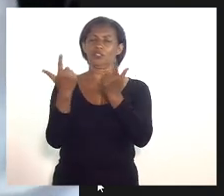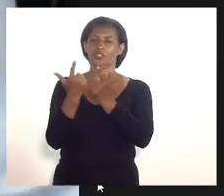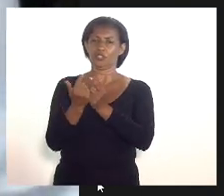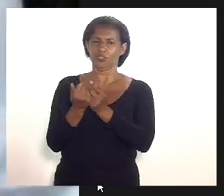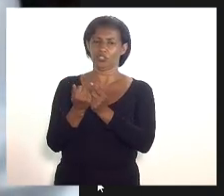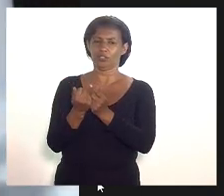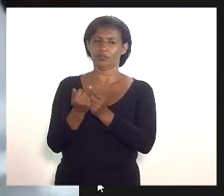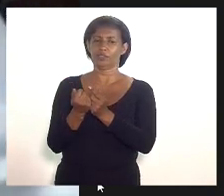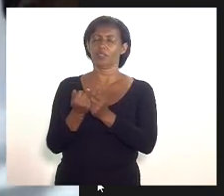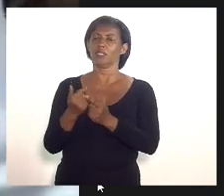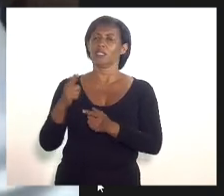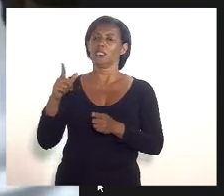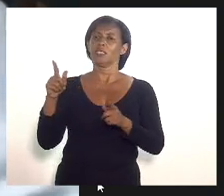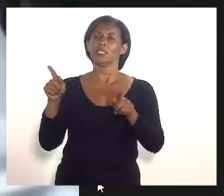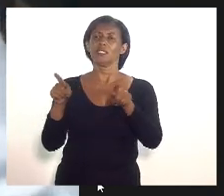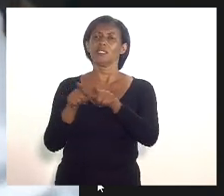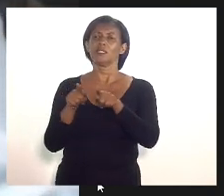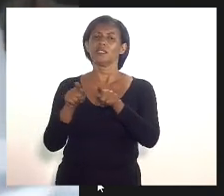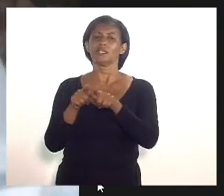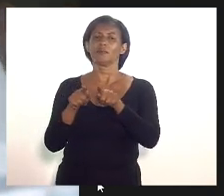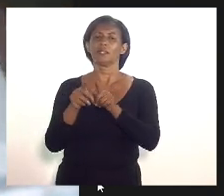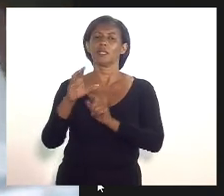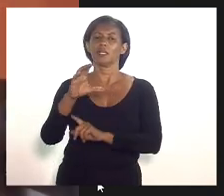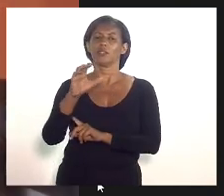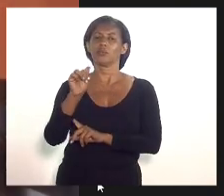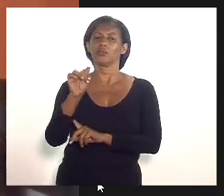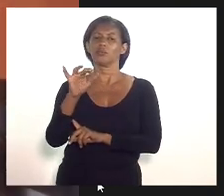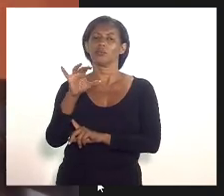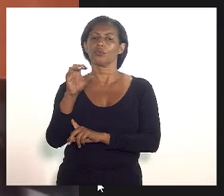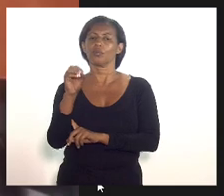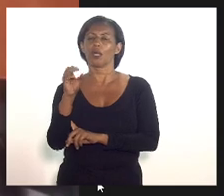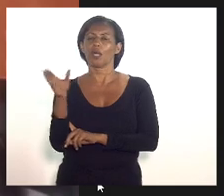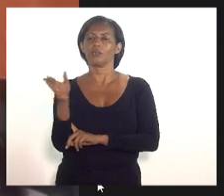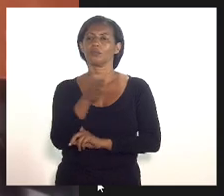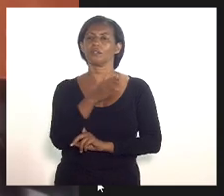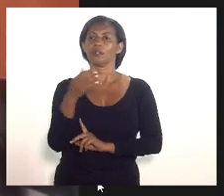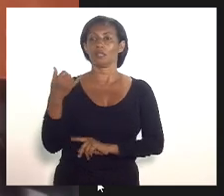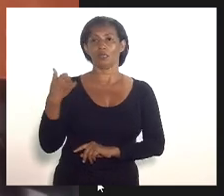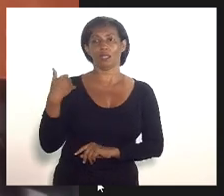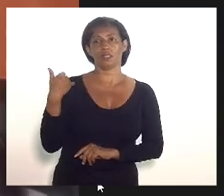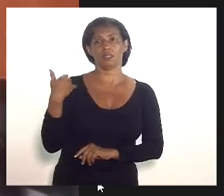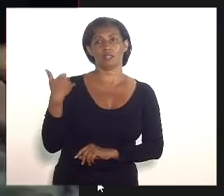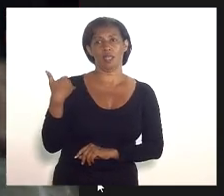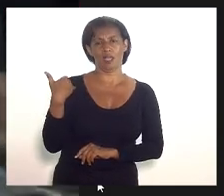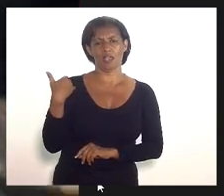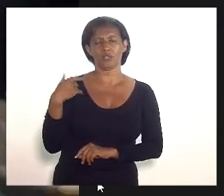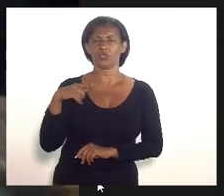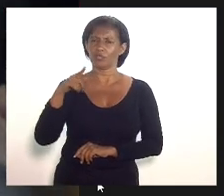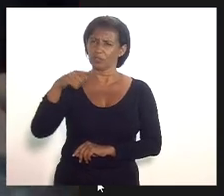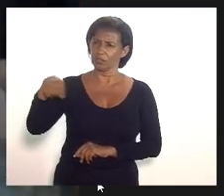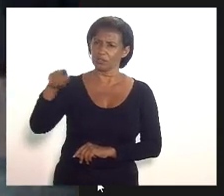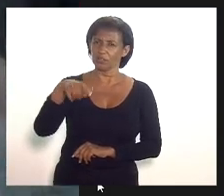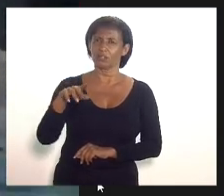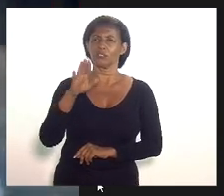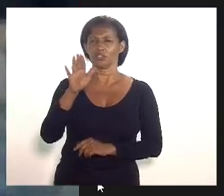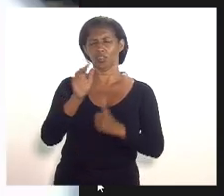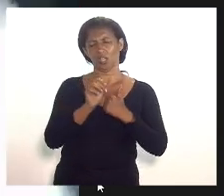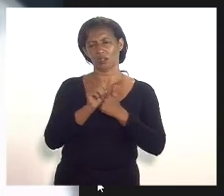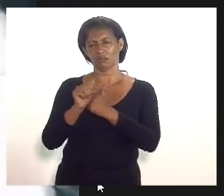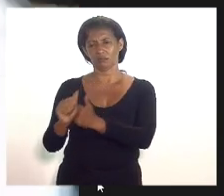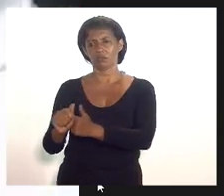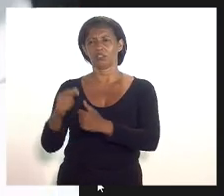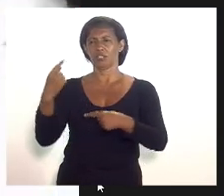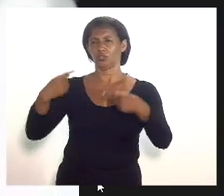também daquele caso referente à idade que V. Exª também acompanhou em muita discussão